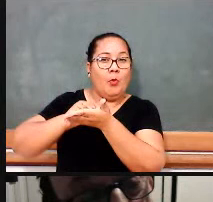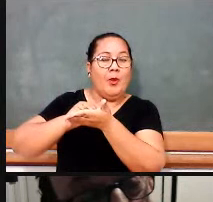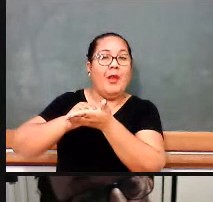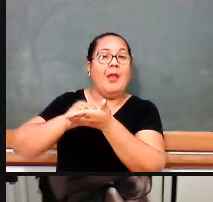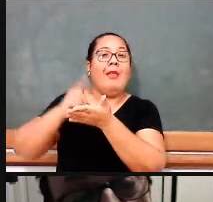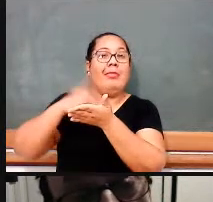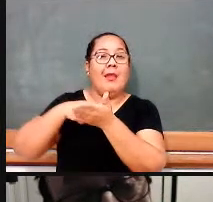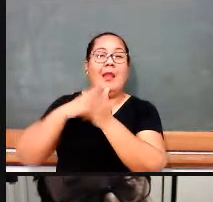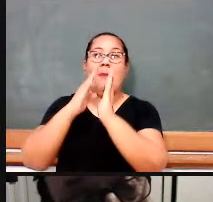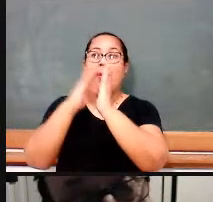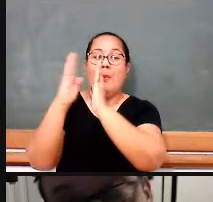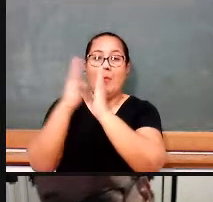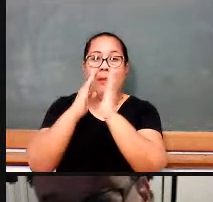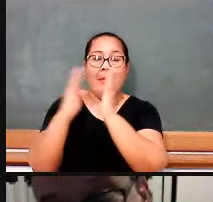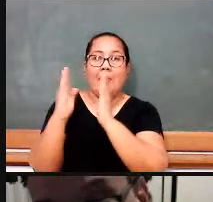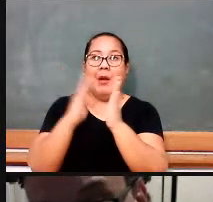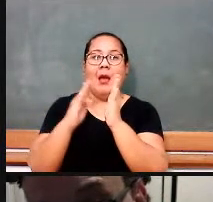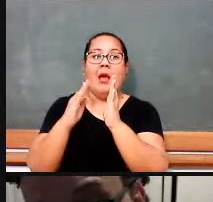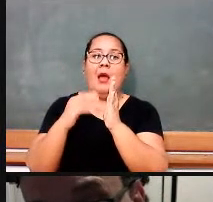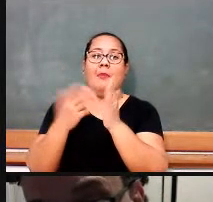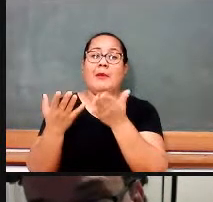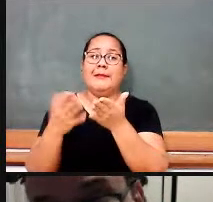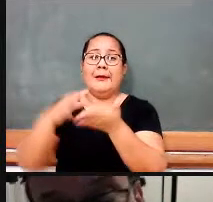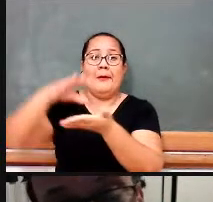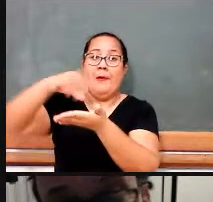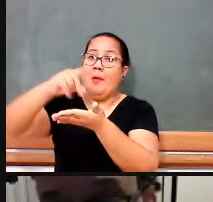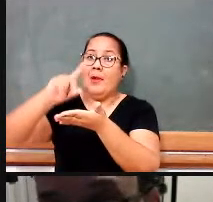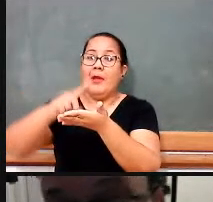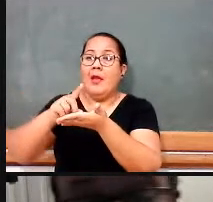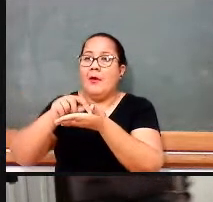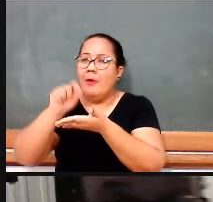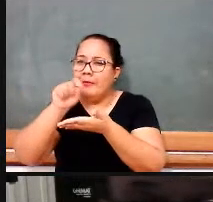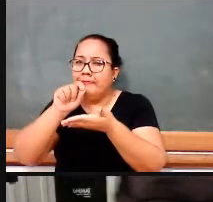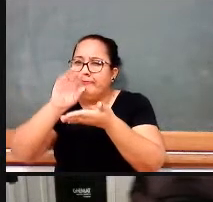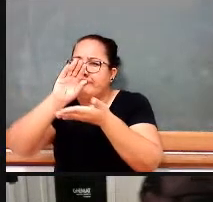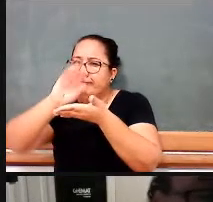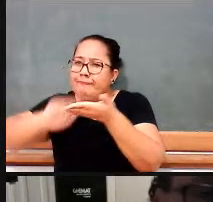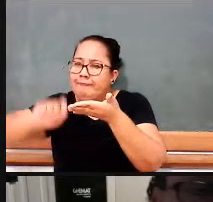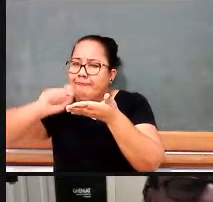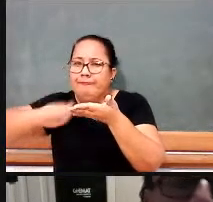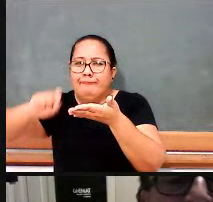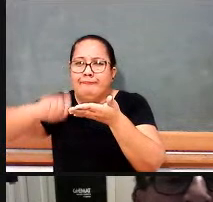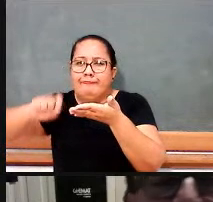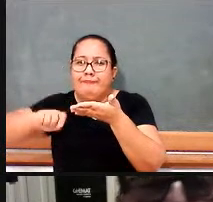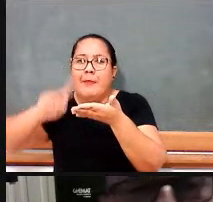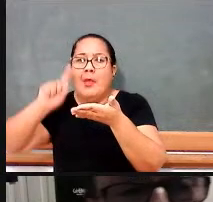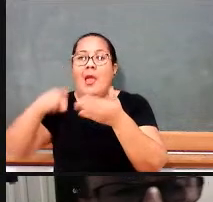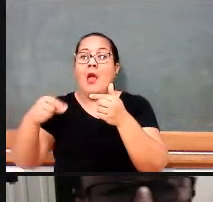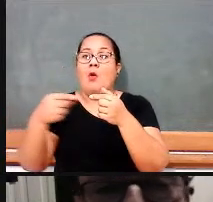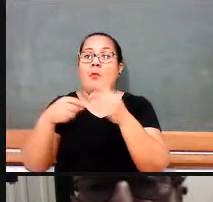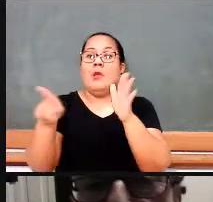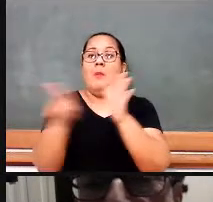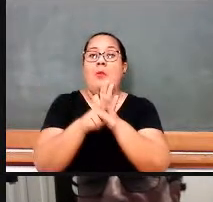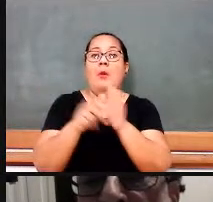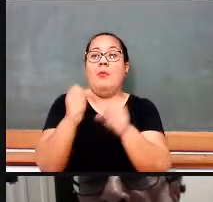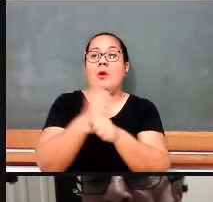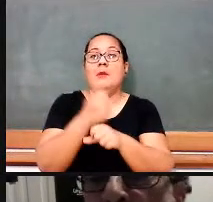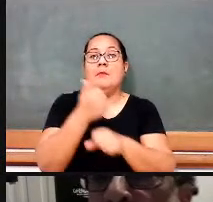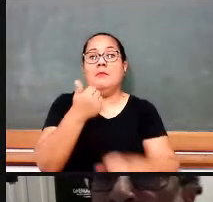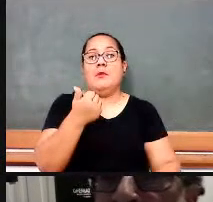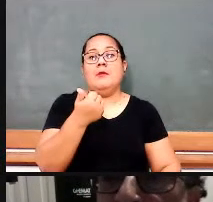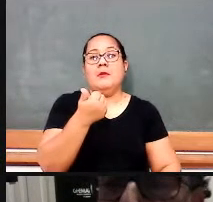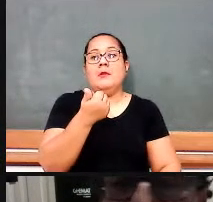não pode xerocar, nem nada. Então, eu copiei, é uma apostila de 1869, que diz assim, pontos de